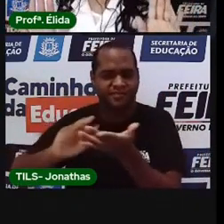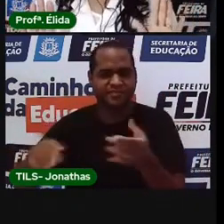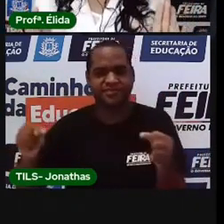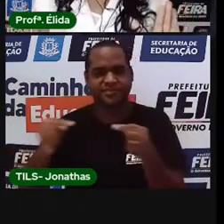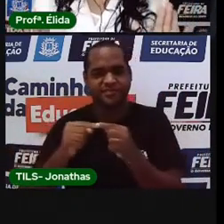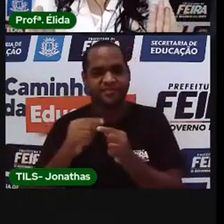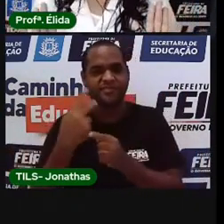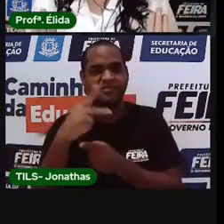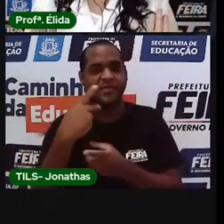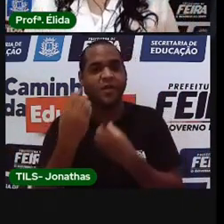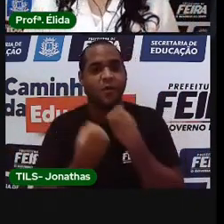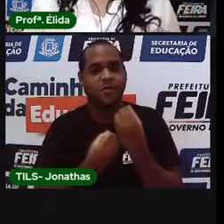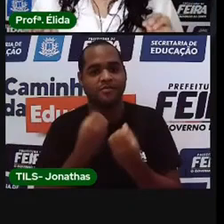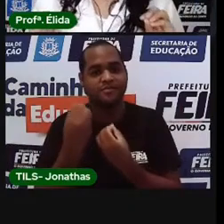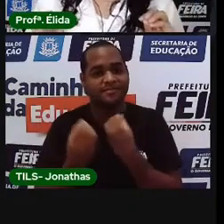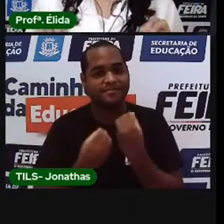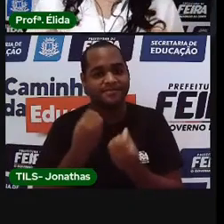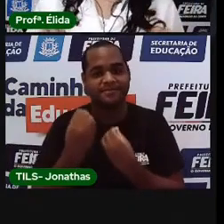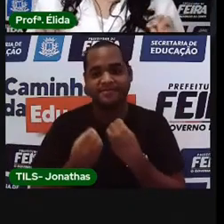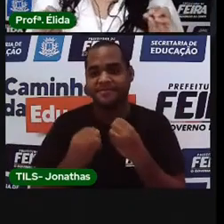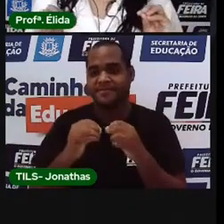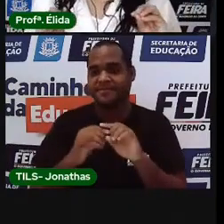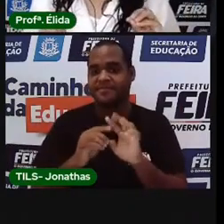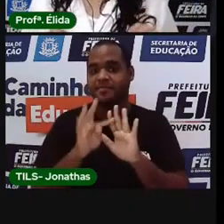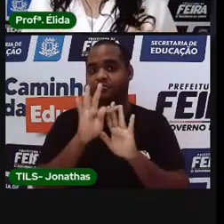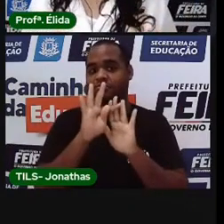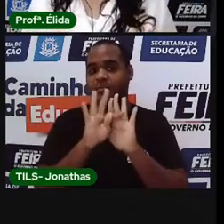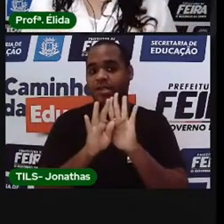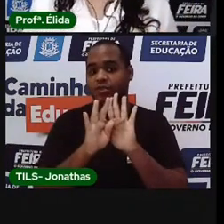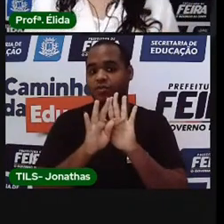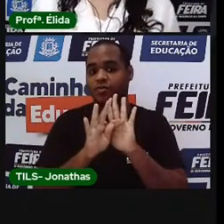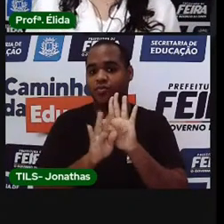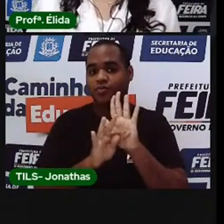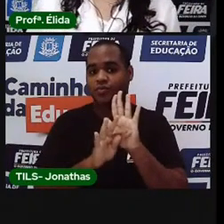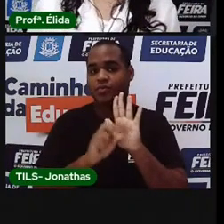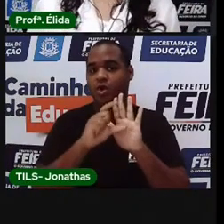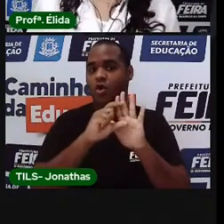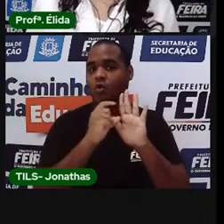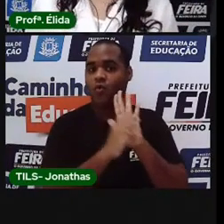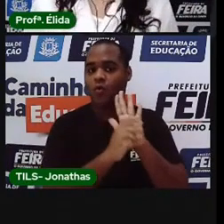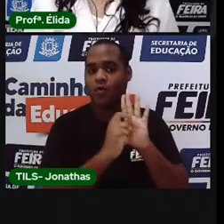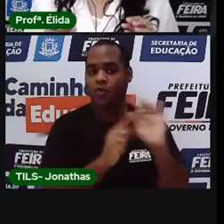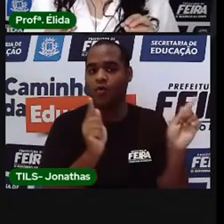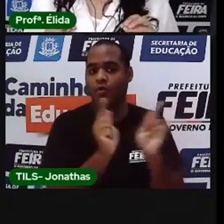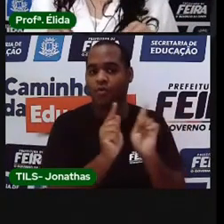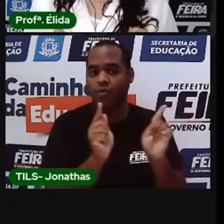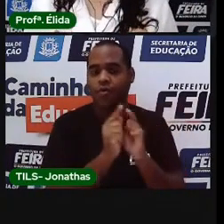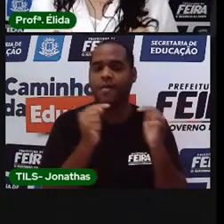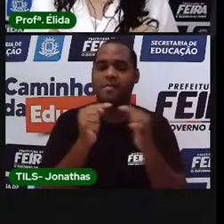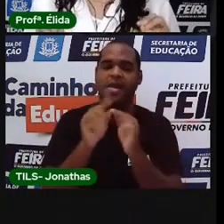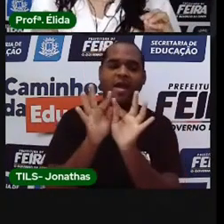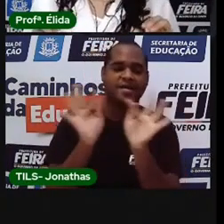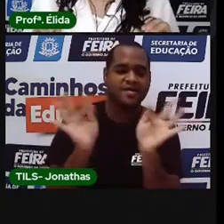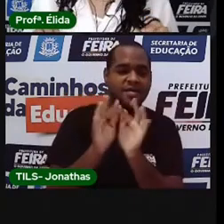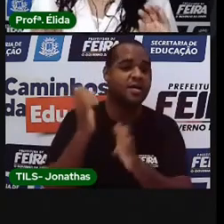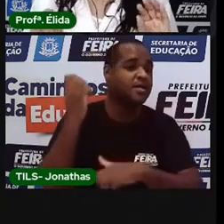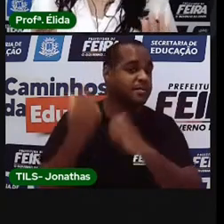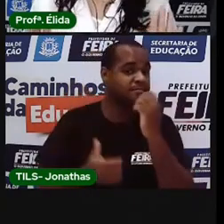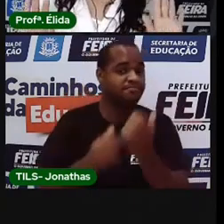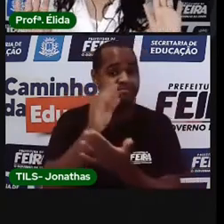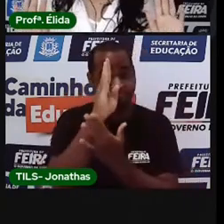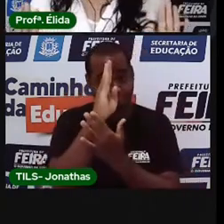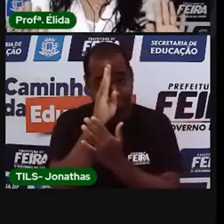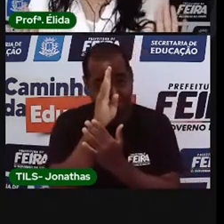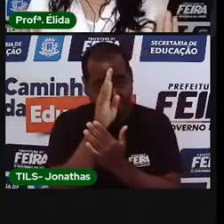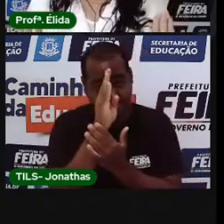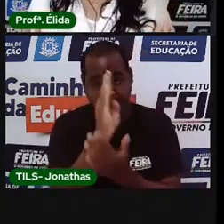devem ser assim. Olha. Os textos curtos e simples para o remetente compreender a